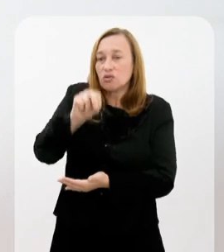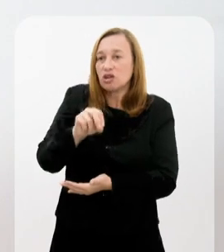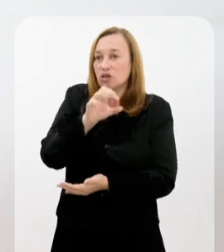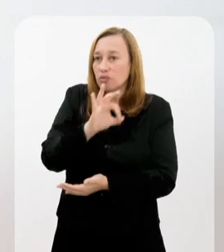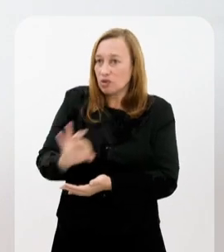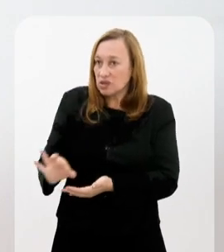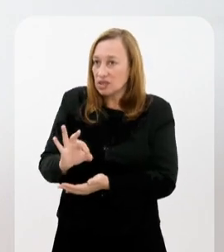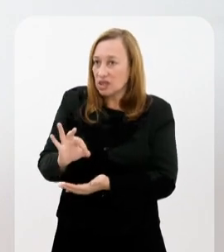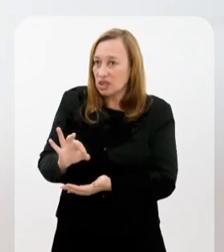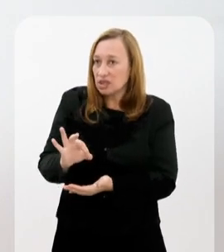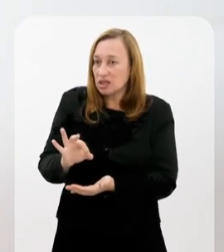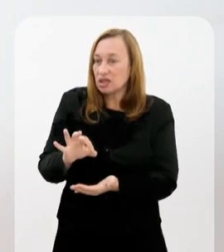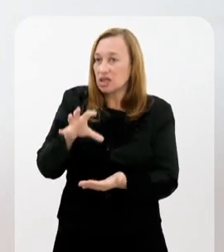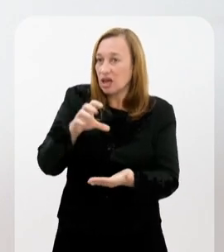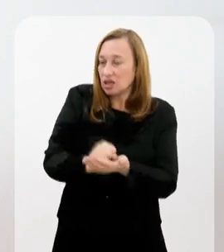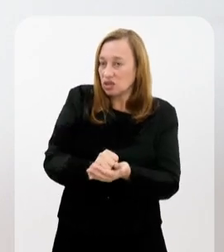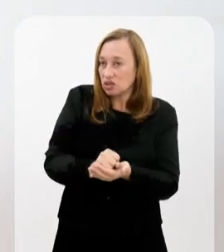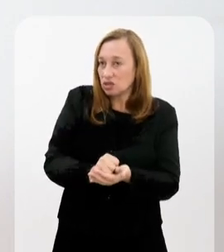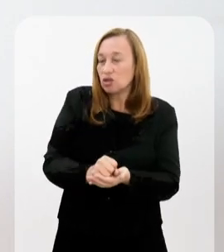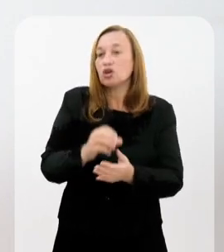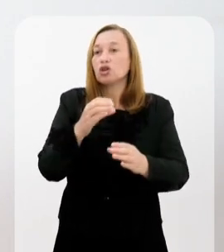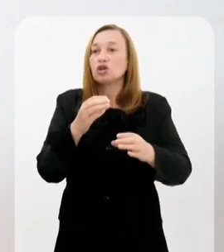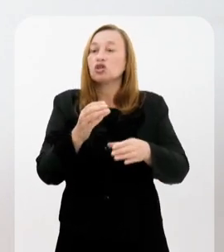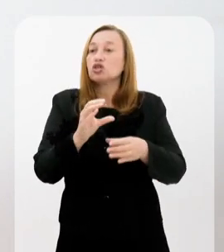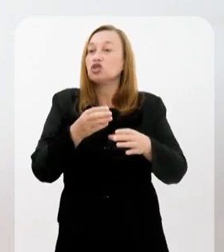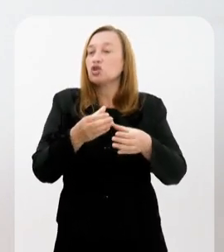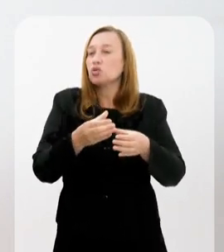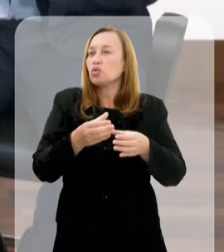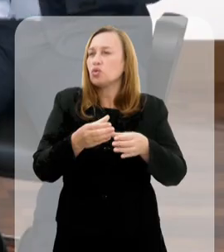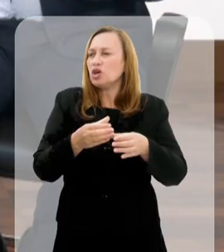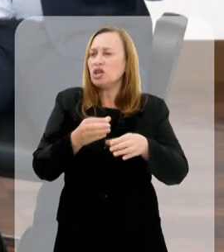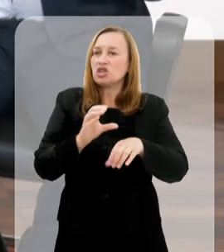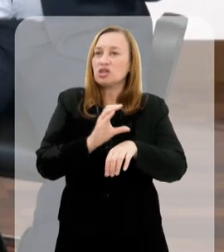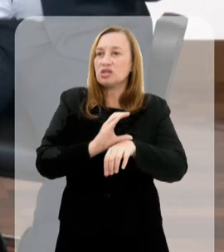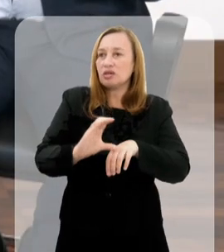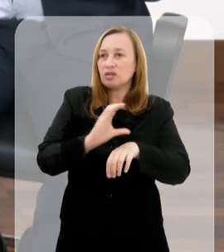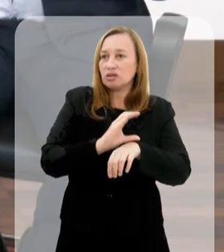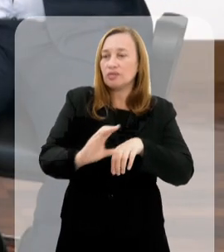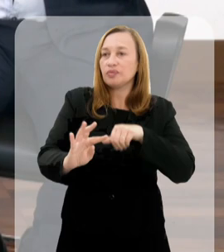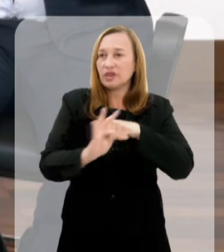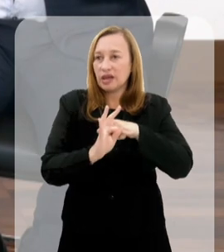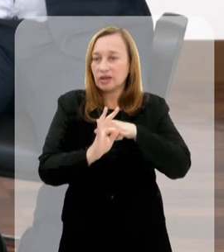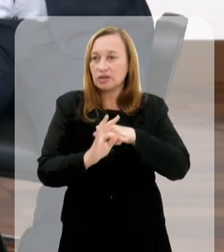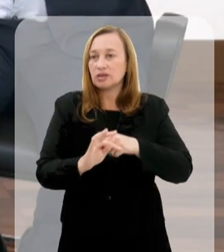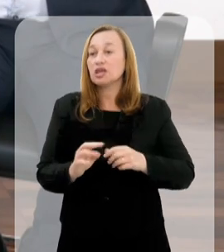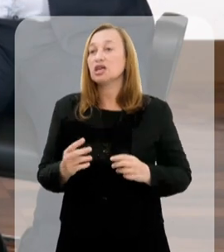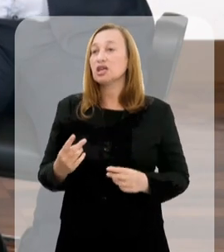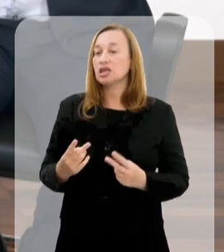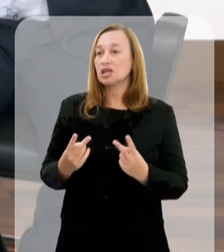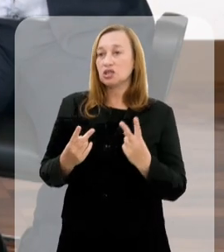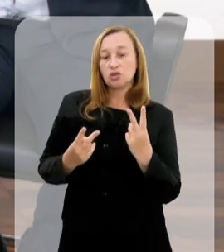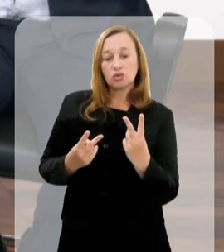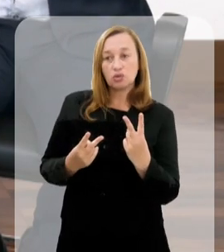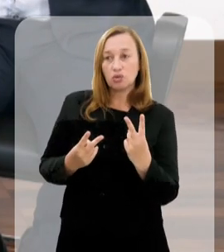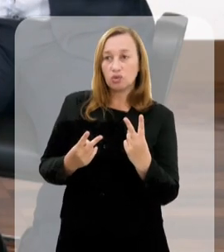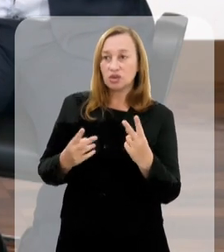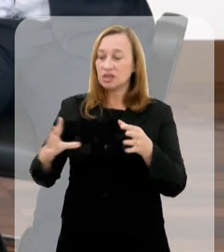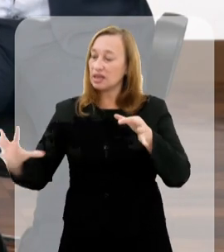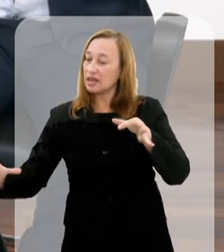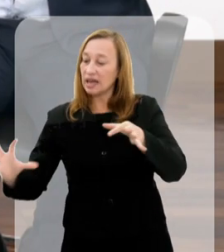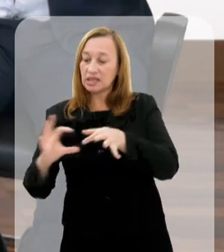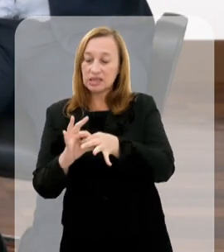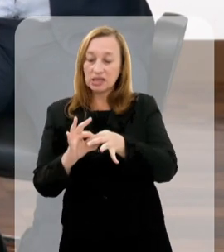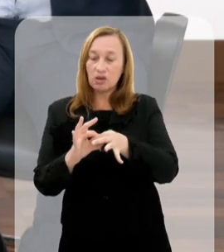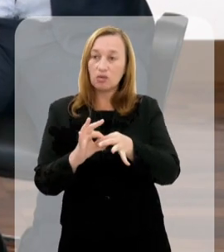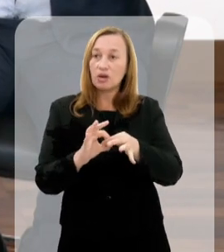mínimo, 50% das suas matrículas serem de curso técnico. Então, eu passo a ser uma instituição que faz esses dois links